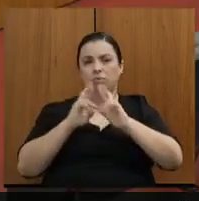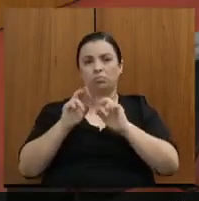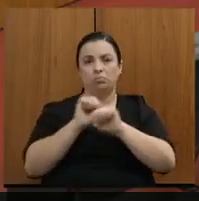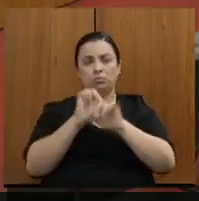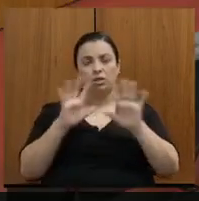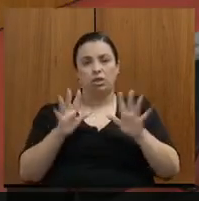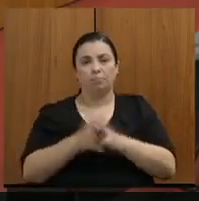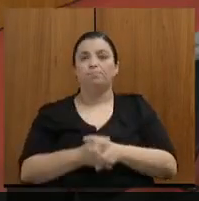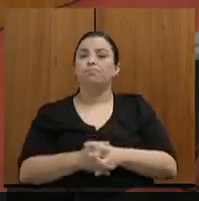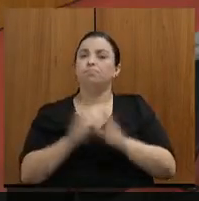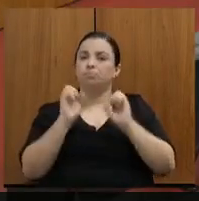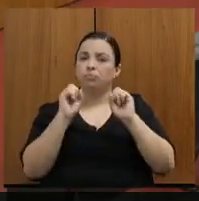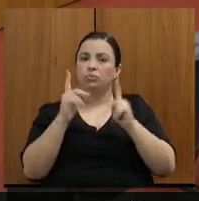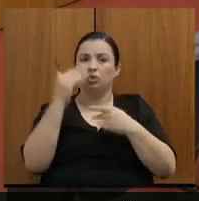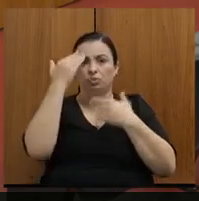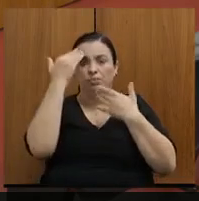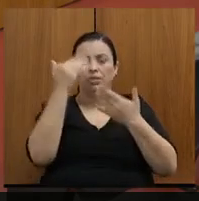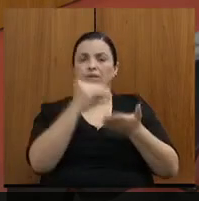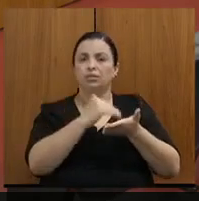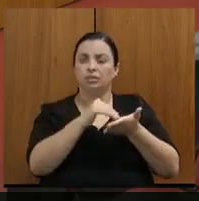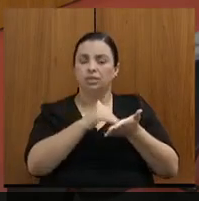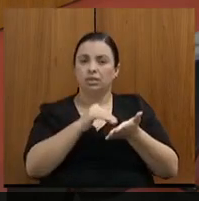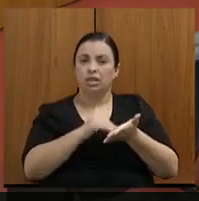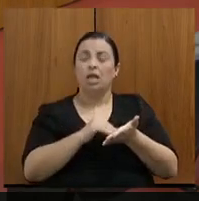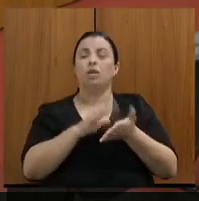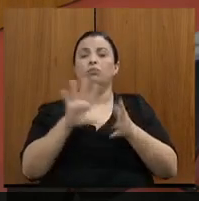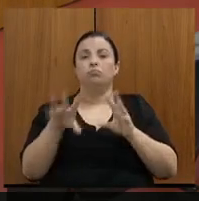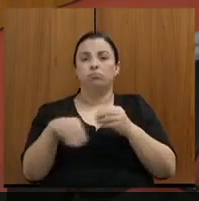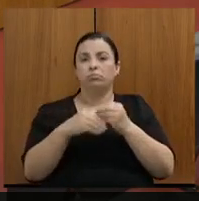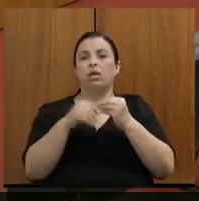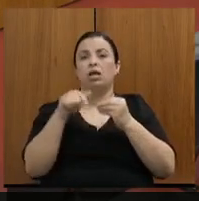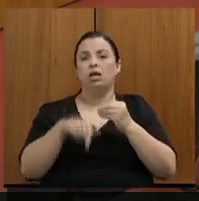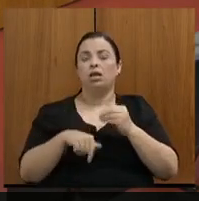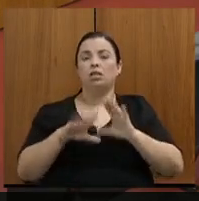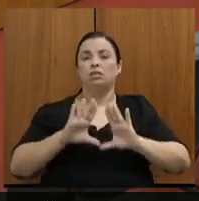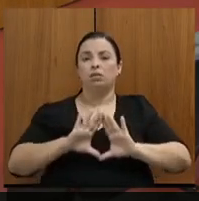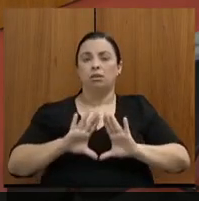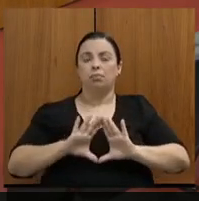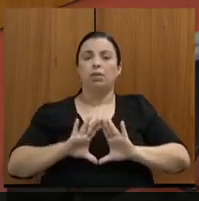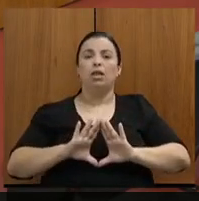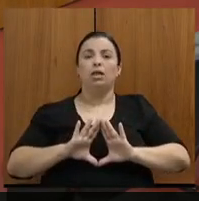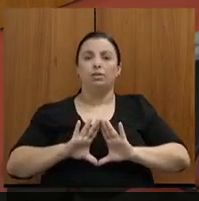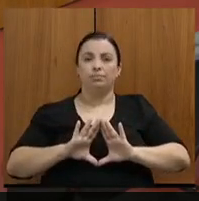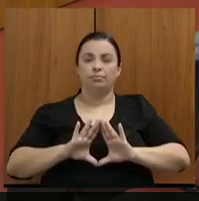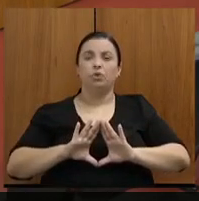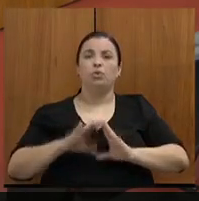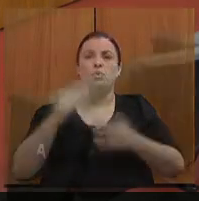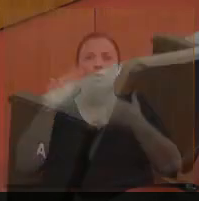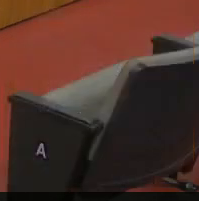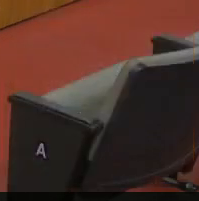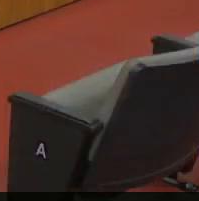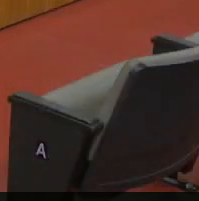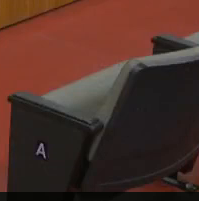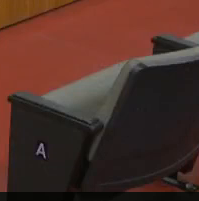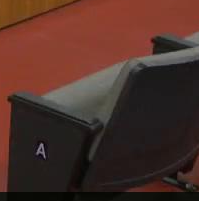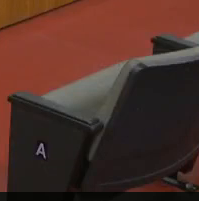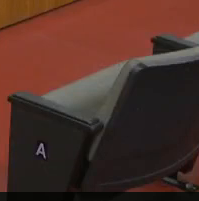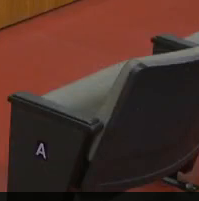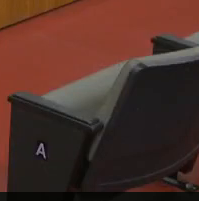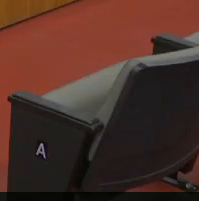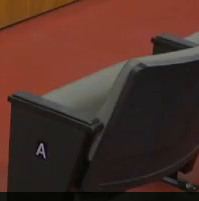Está bem, muito obrigado, secretário, reiteramos aqui, em nome da Assembleia, o agradecimento pelo seu esforço